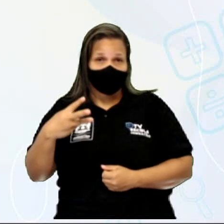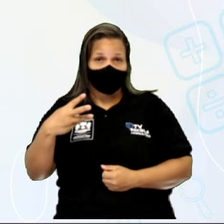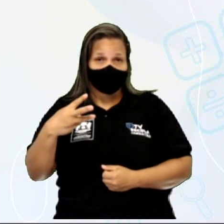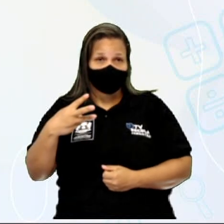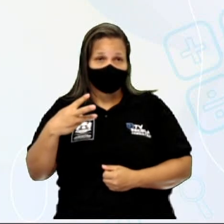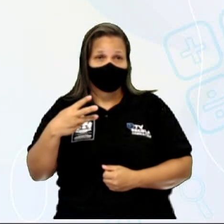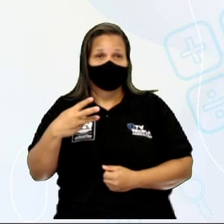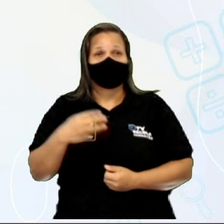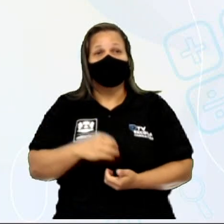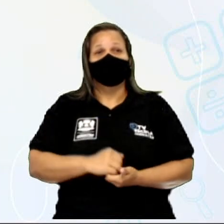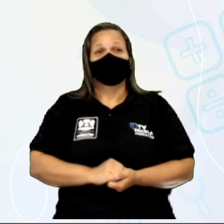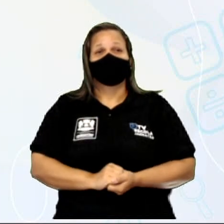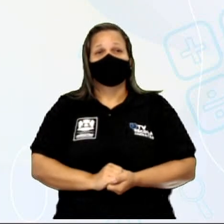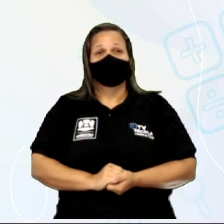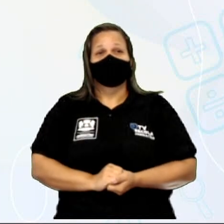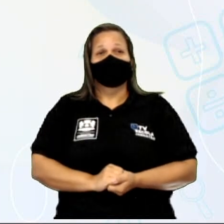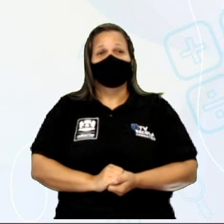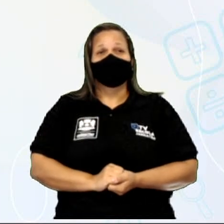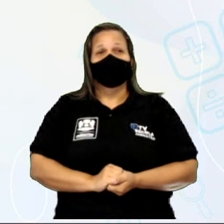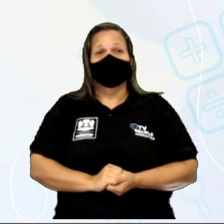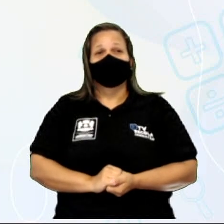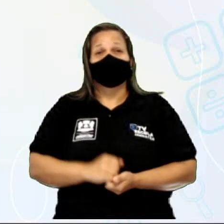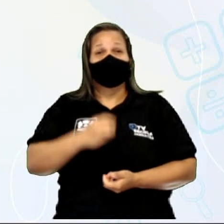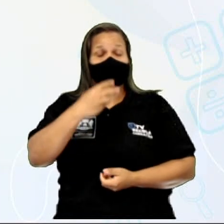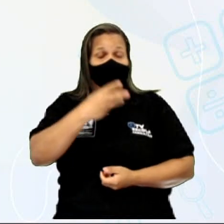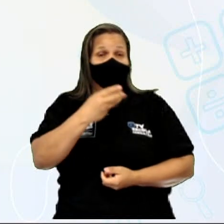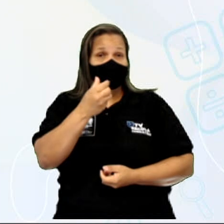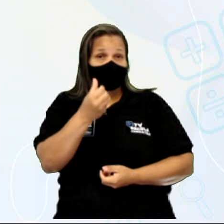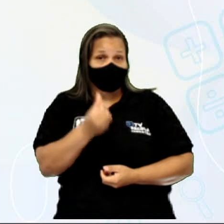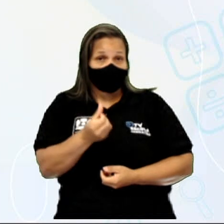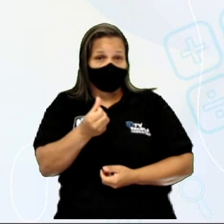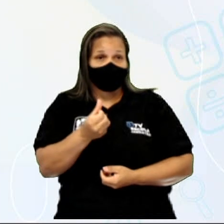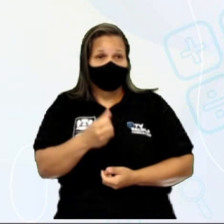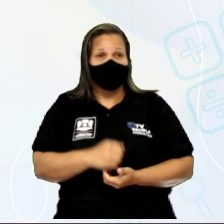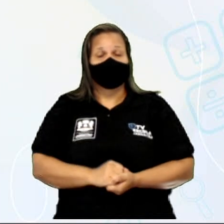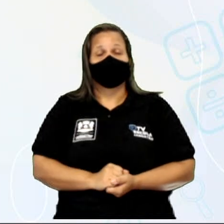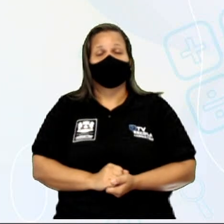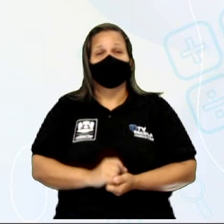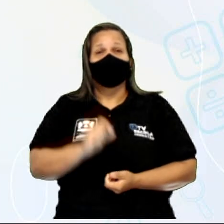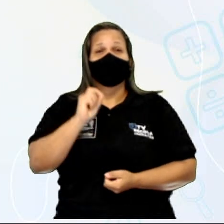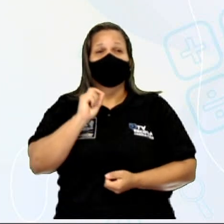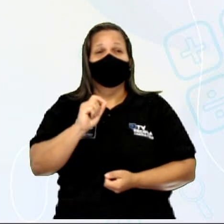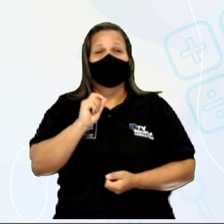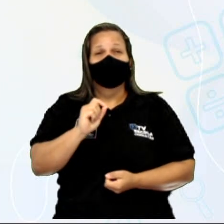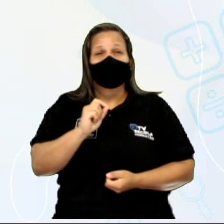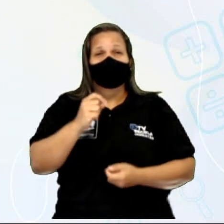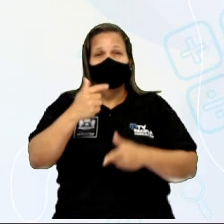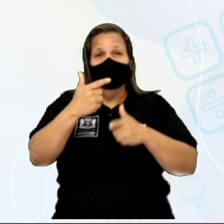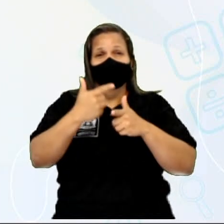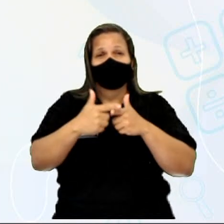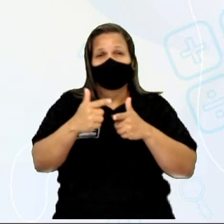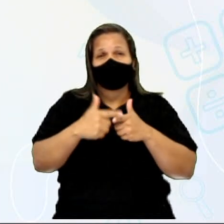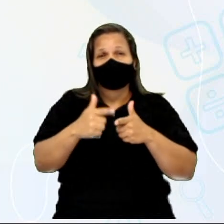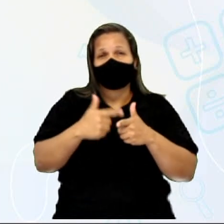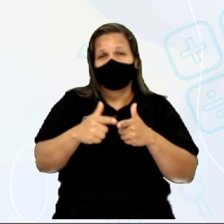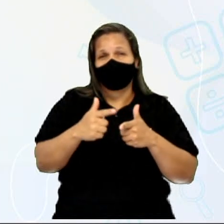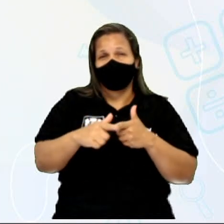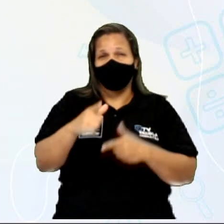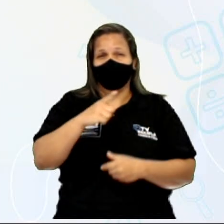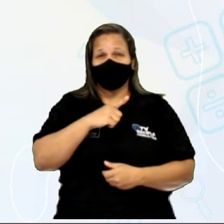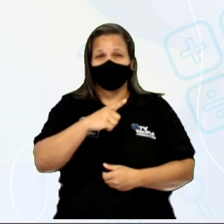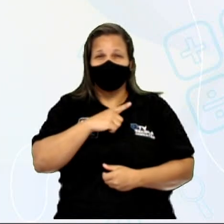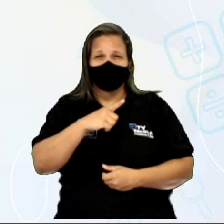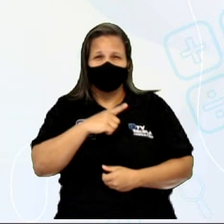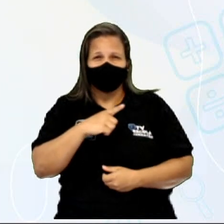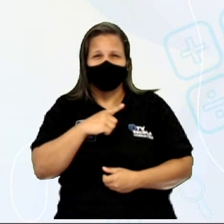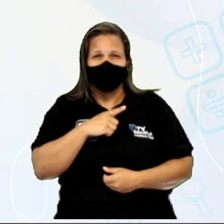Daniel, em 1836, soluciona o problema, alguns dos problemas que a pilha de Daniel, perdão, que